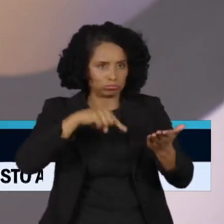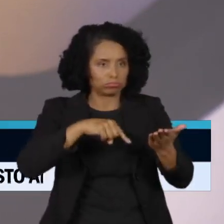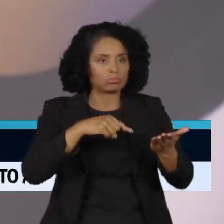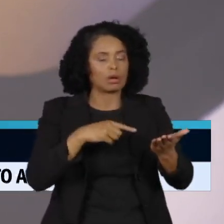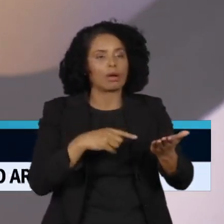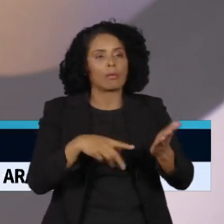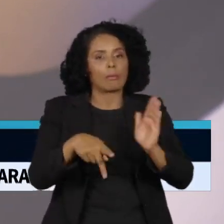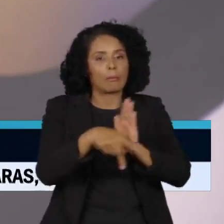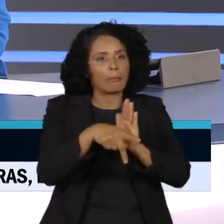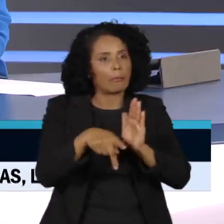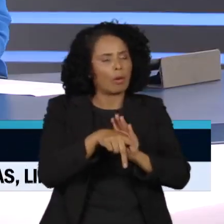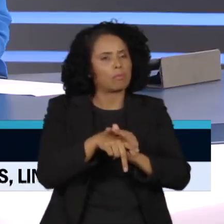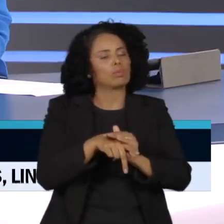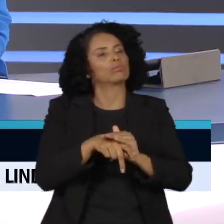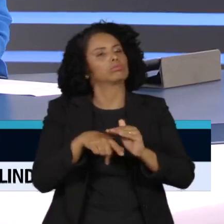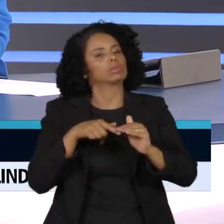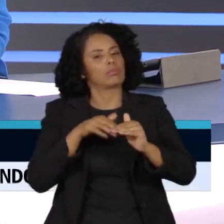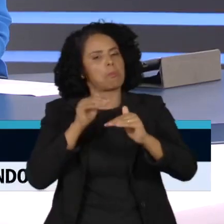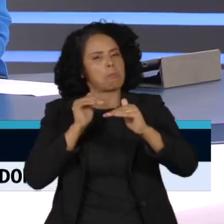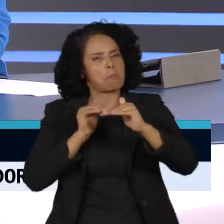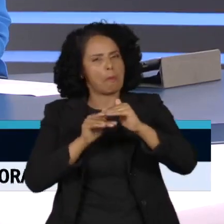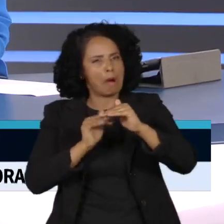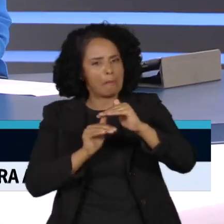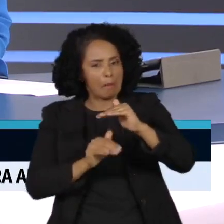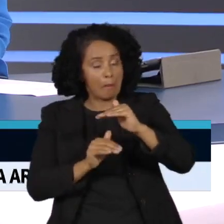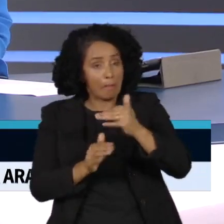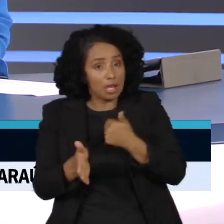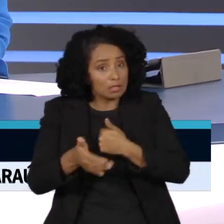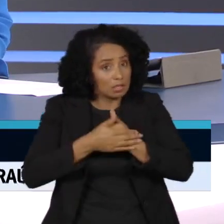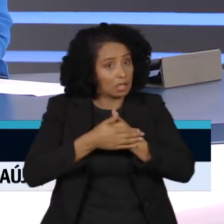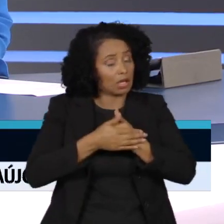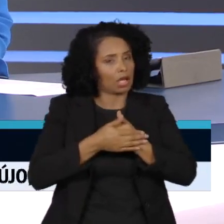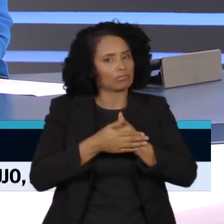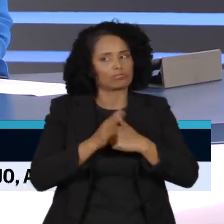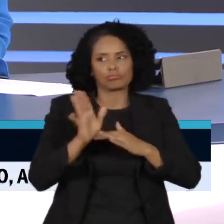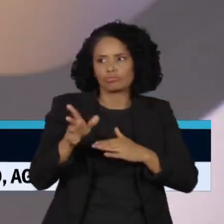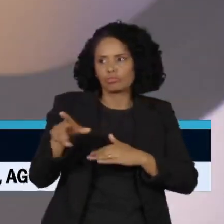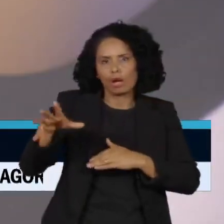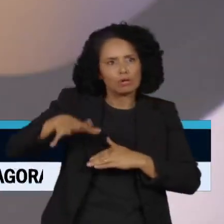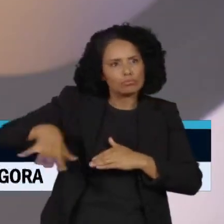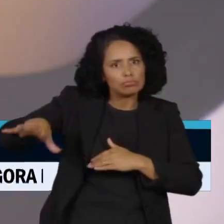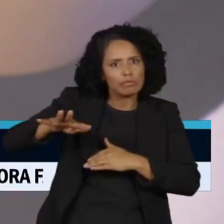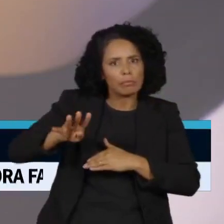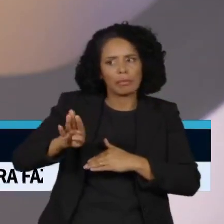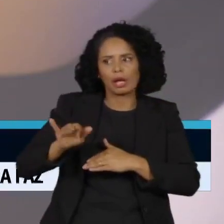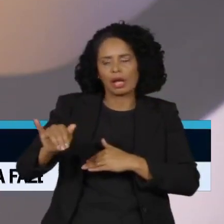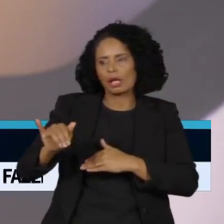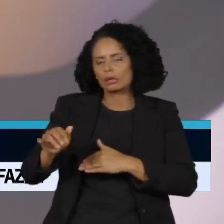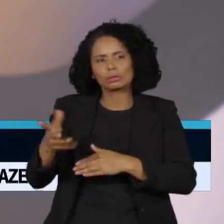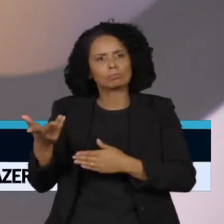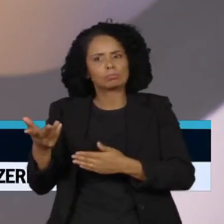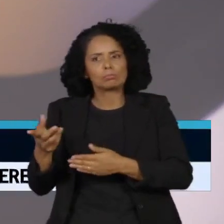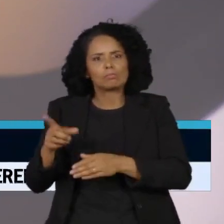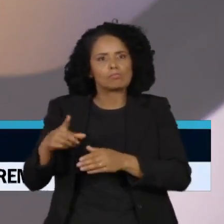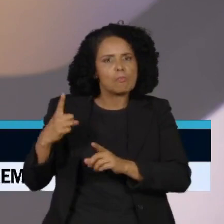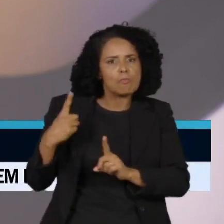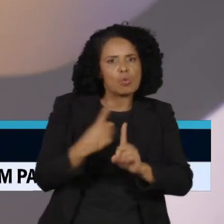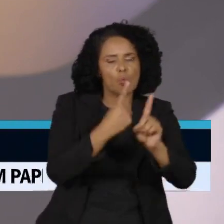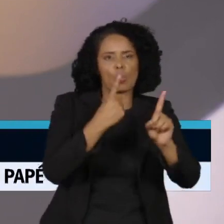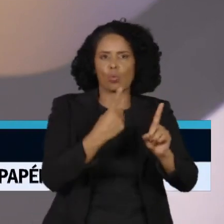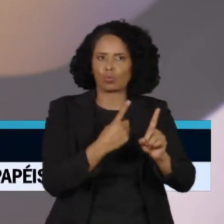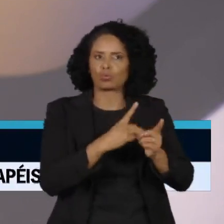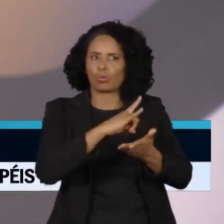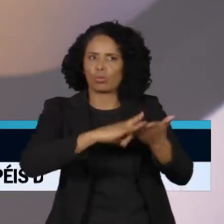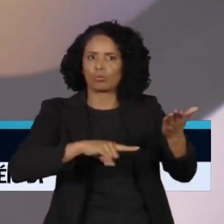encarregados de guardar todos esses documentos históricos, sigilosos, que deram falta de documentos e aí foram lá e acharam um monte de coisa.